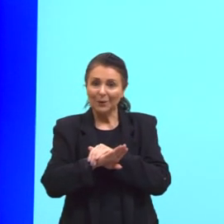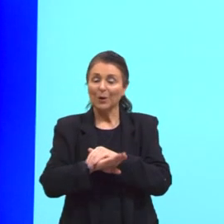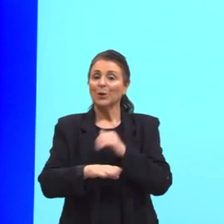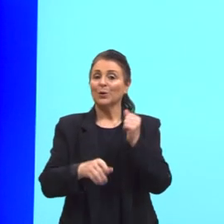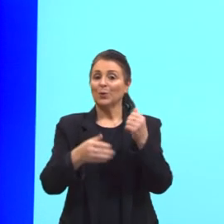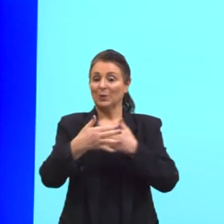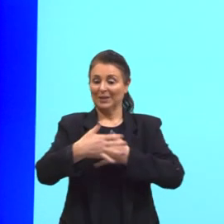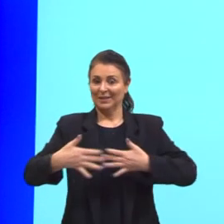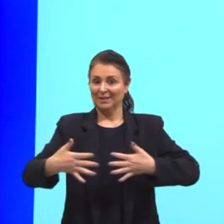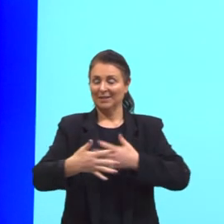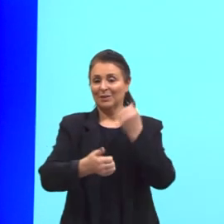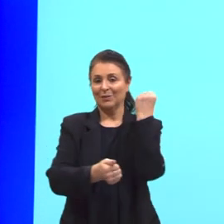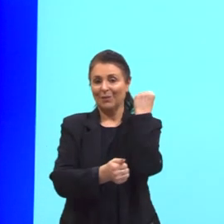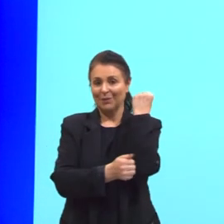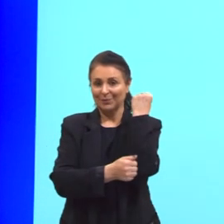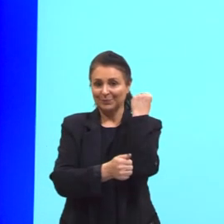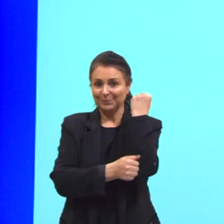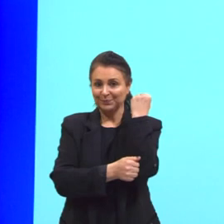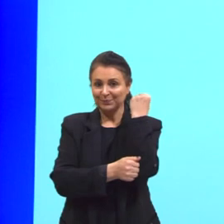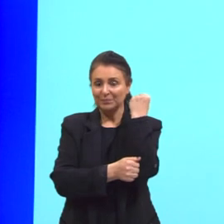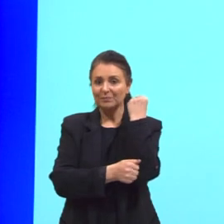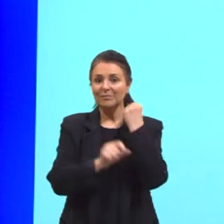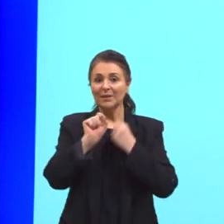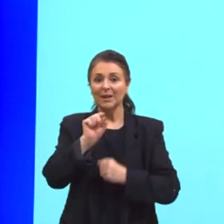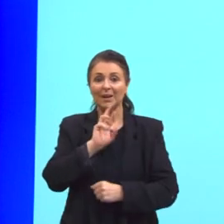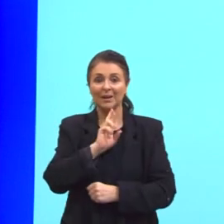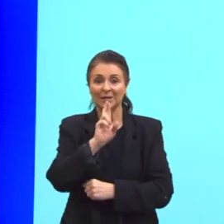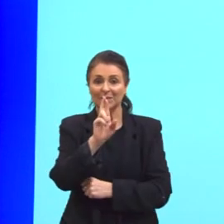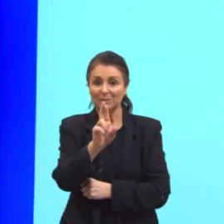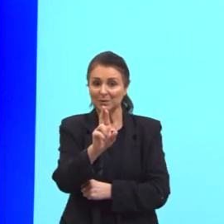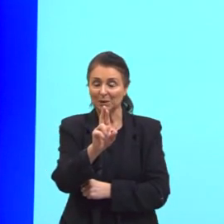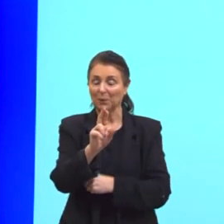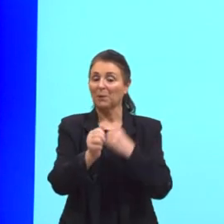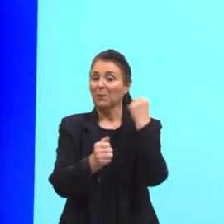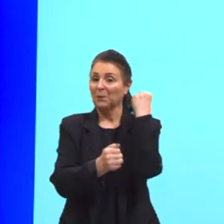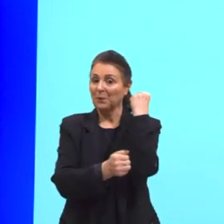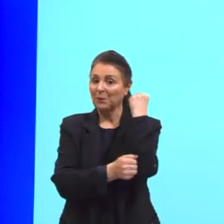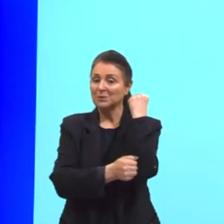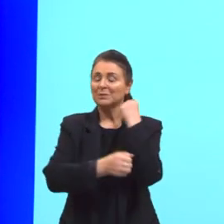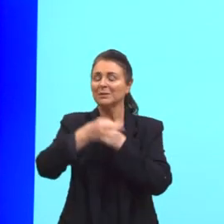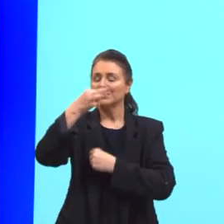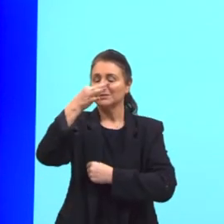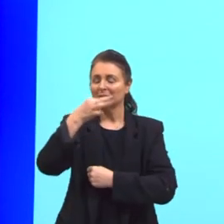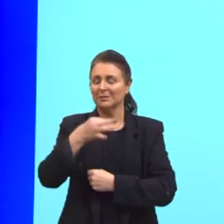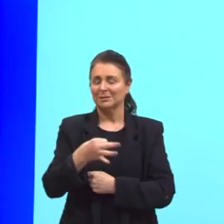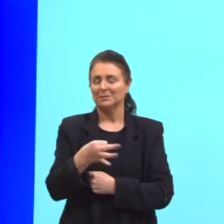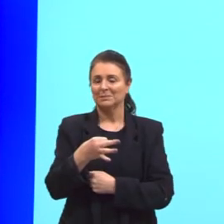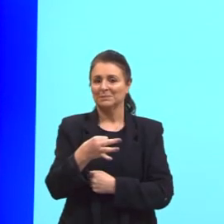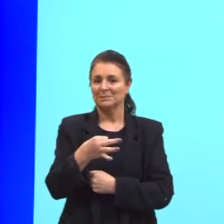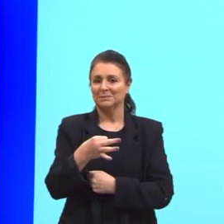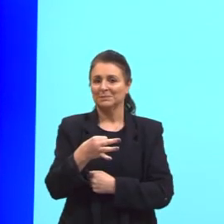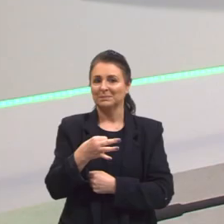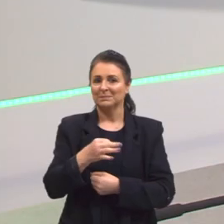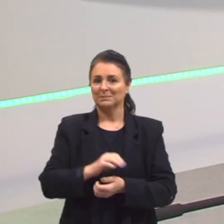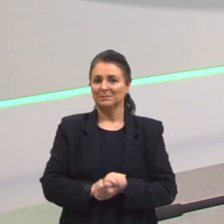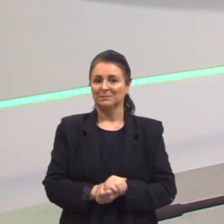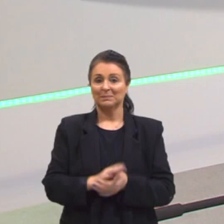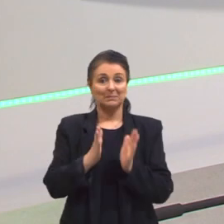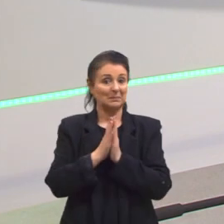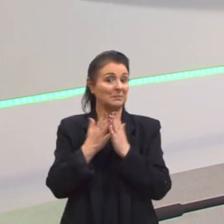ósseo, não é? Então, quem respondeu ósseo está corretíssimo,